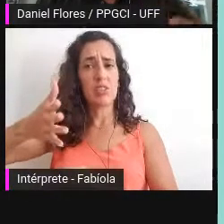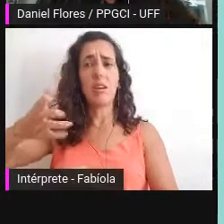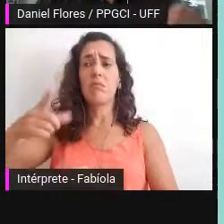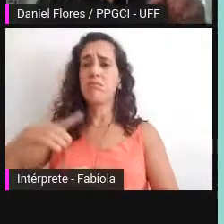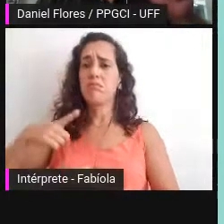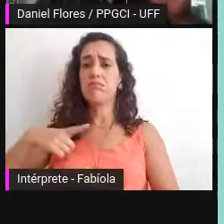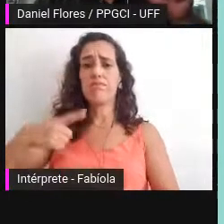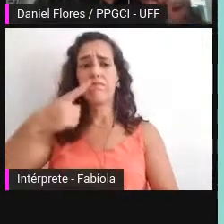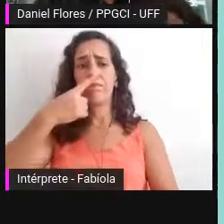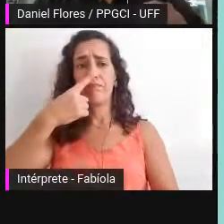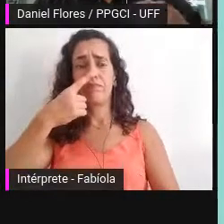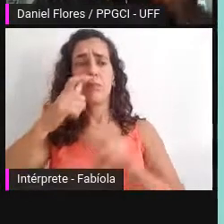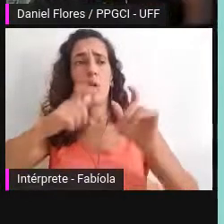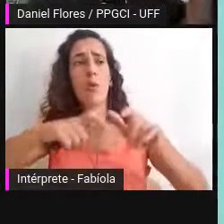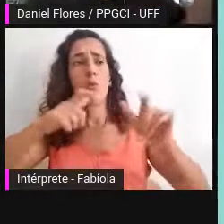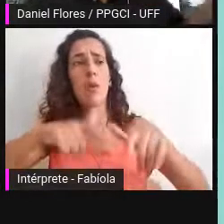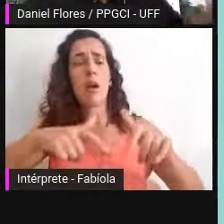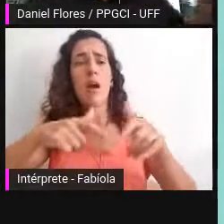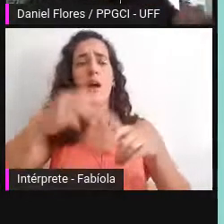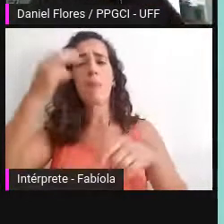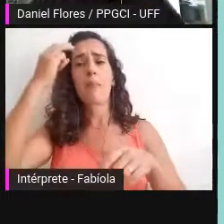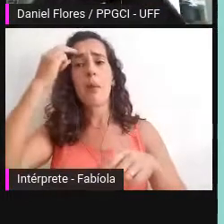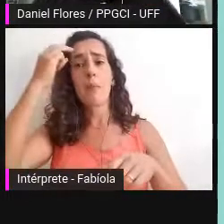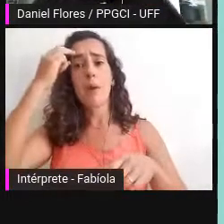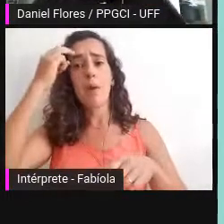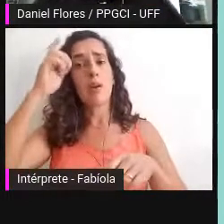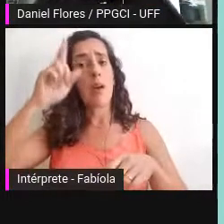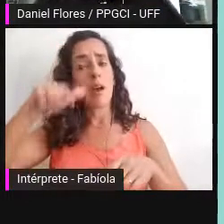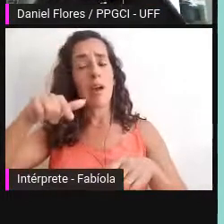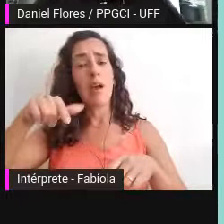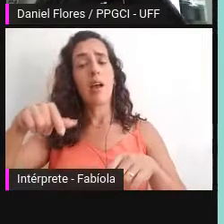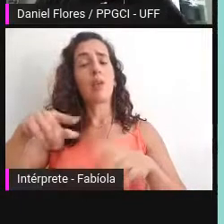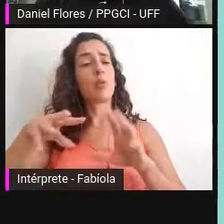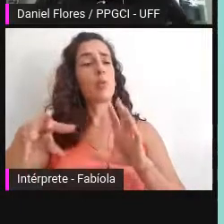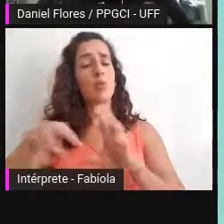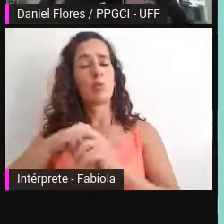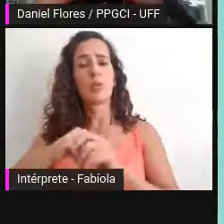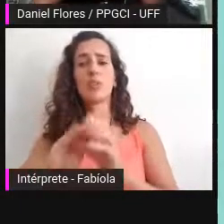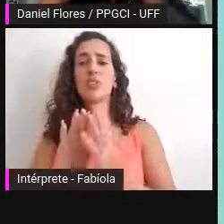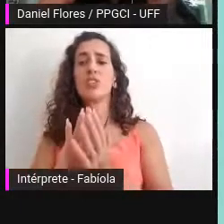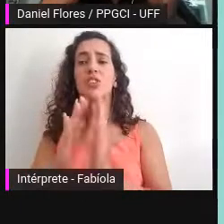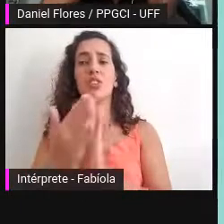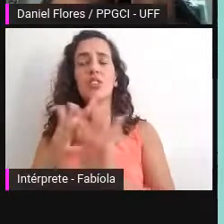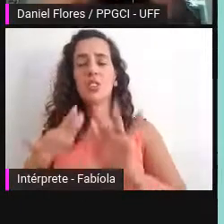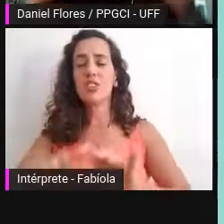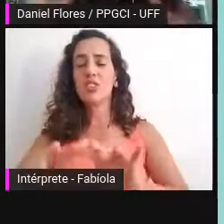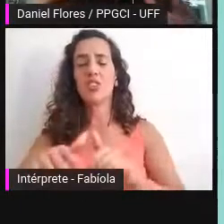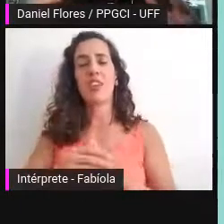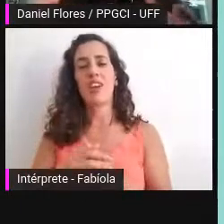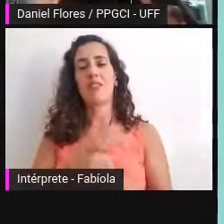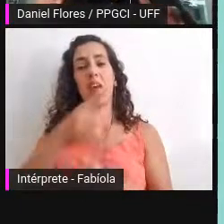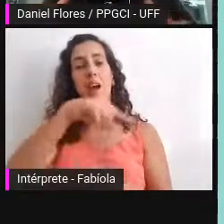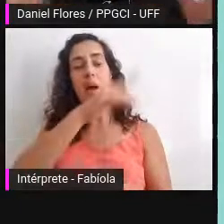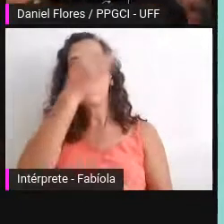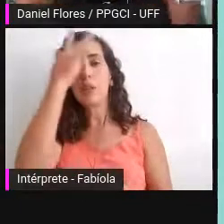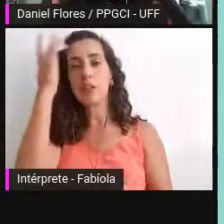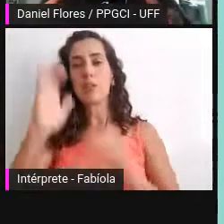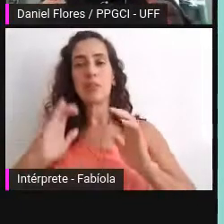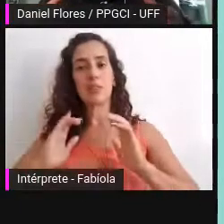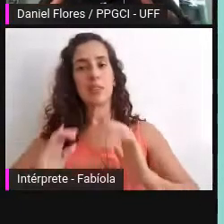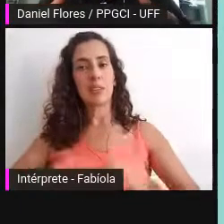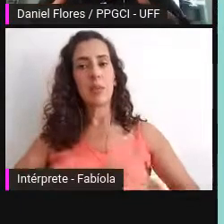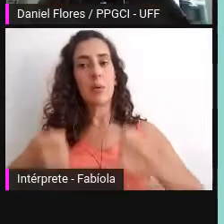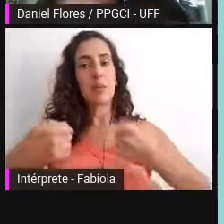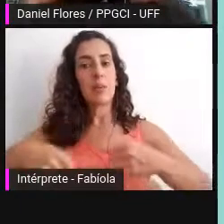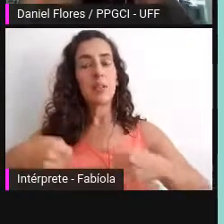de memória digital que eu comentei anteriormente estas pessoas esses cidadãos eles não